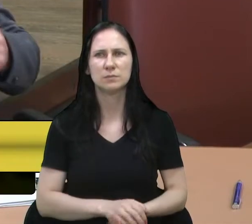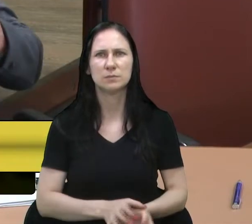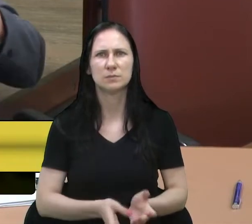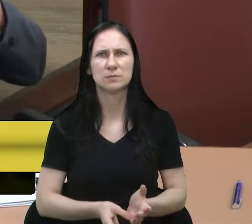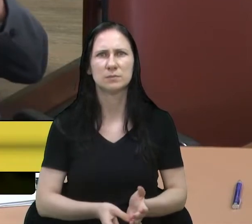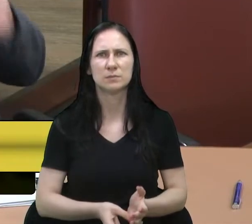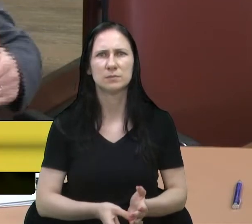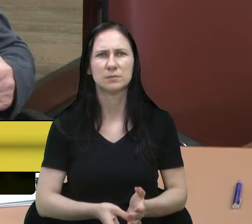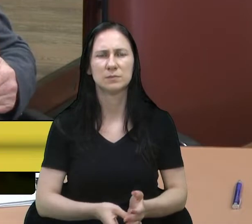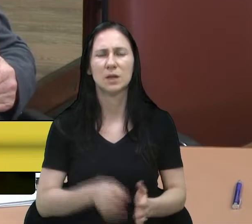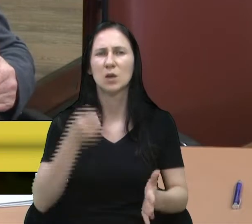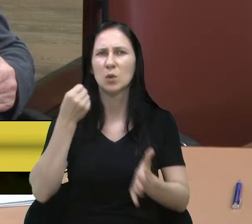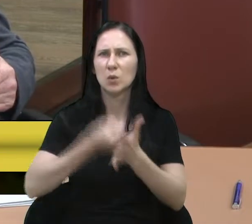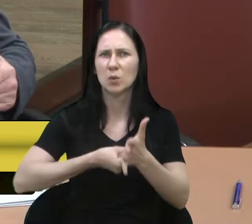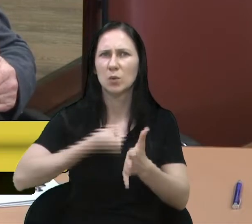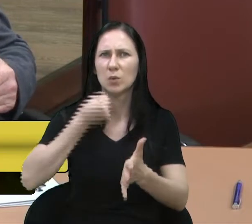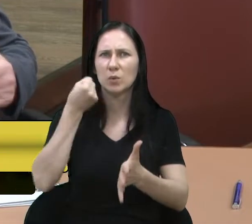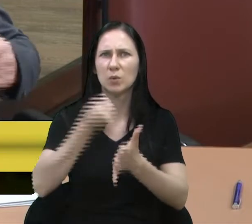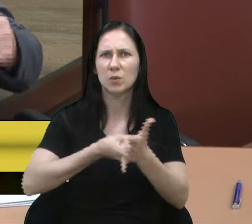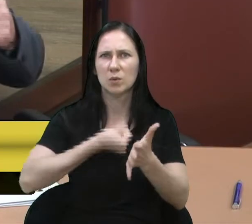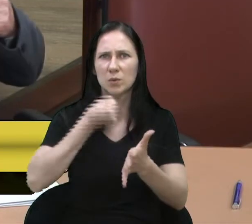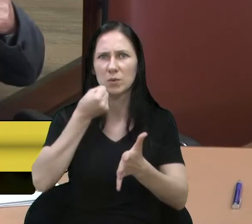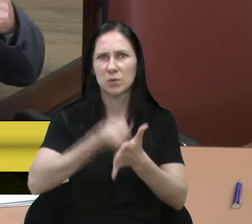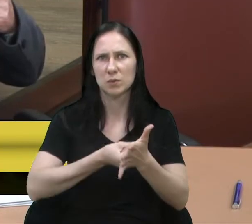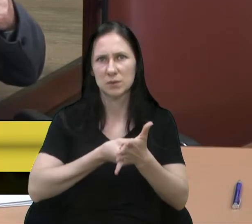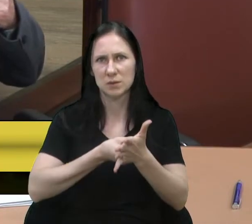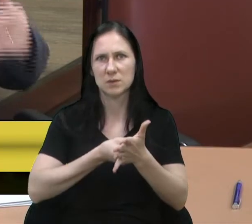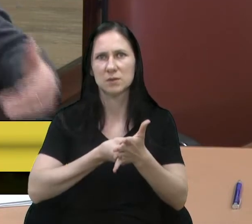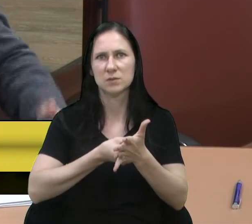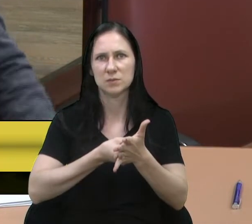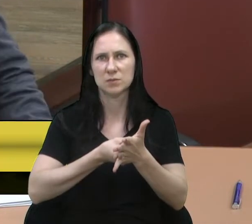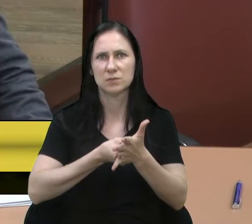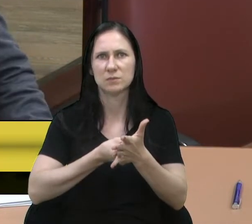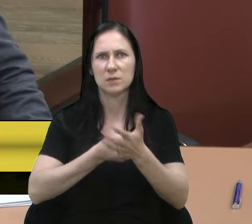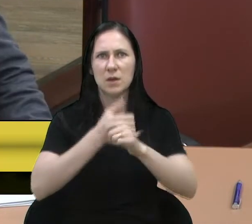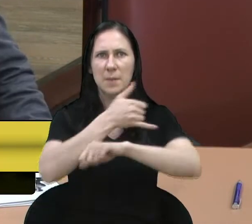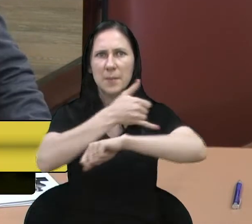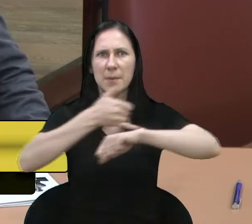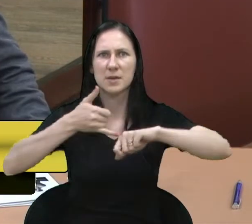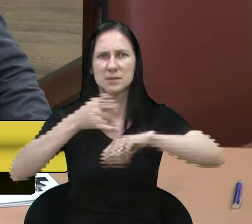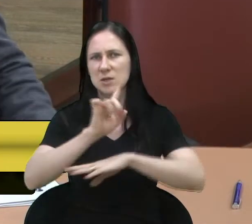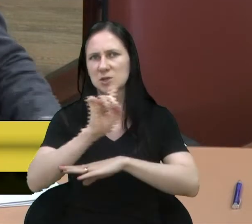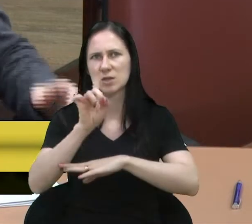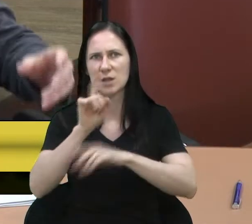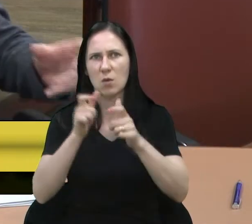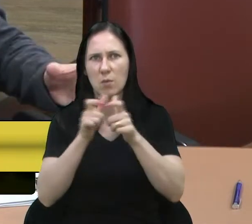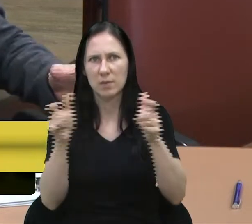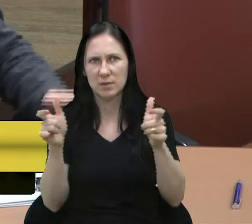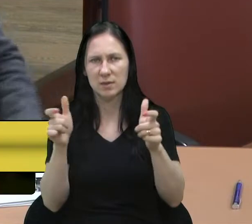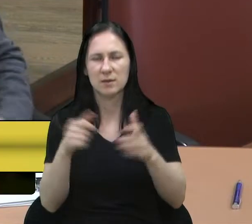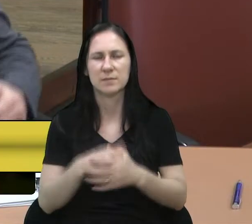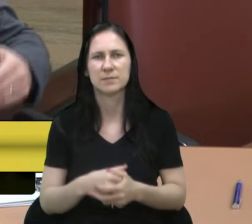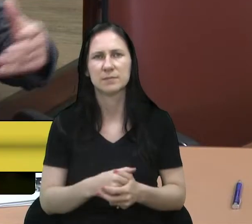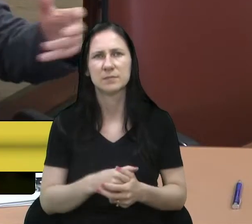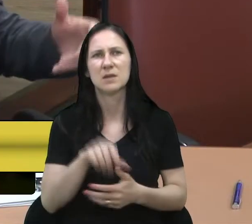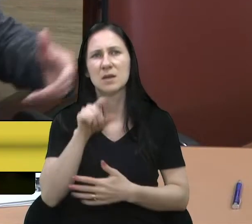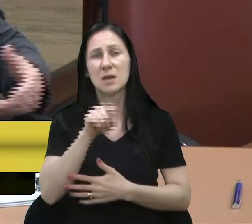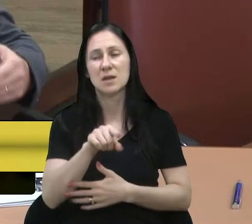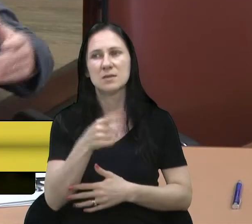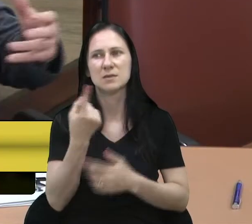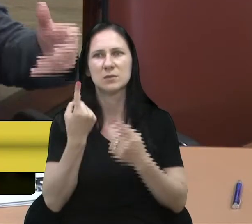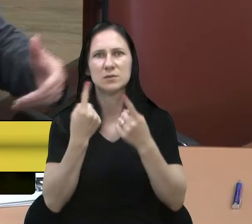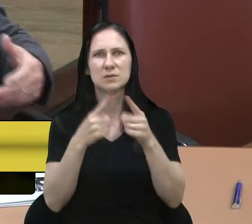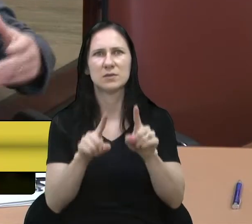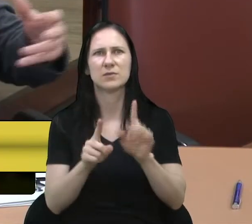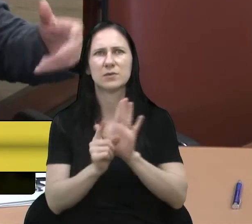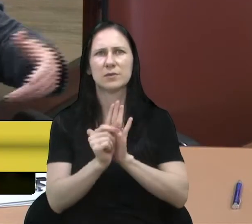está lutando para que a passagem não aumente, que esse é o grande desafio em função de